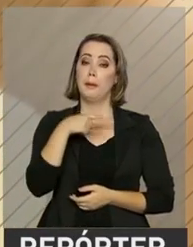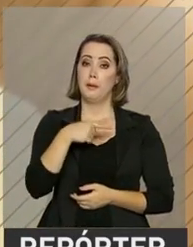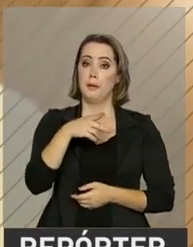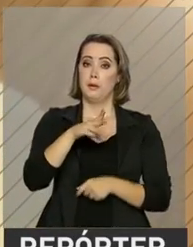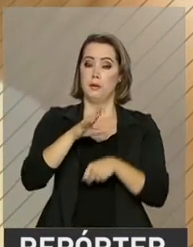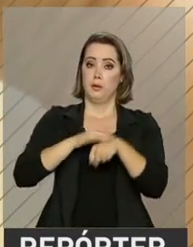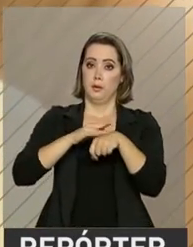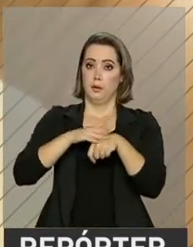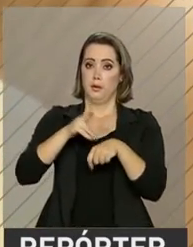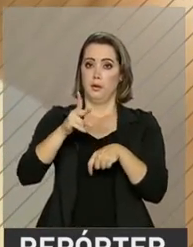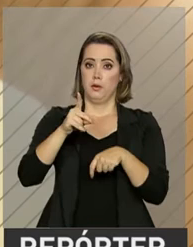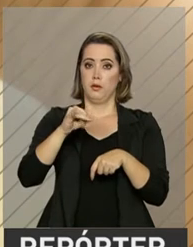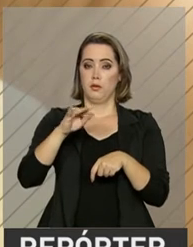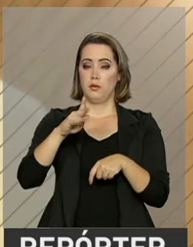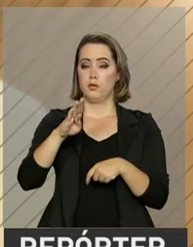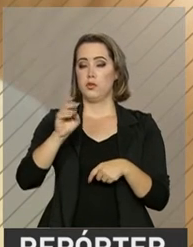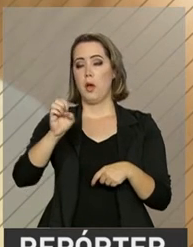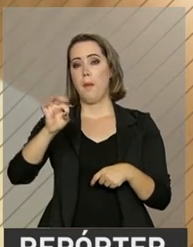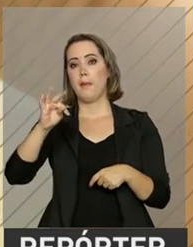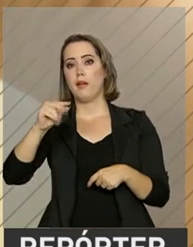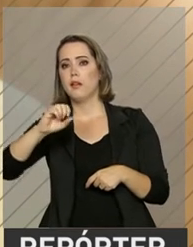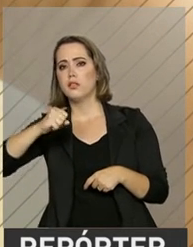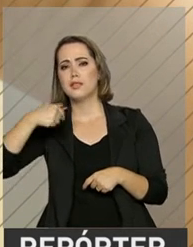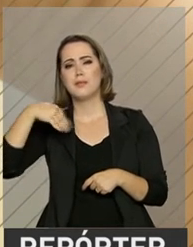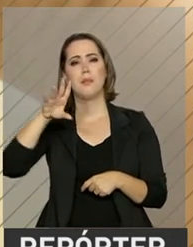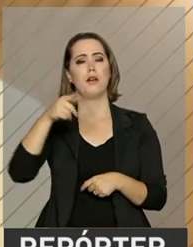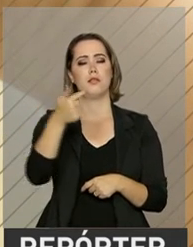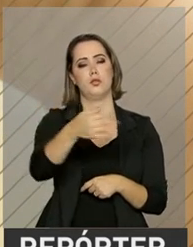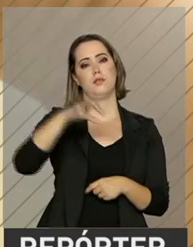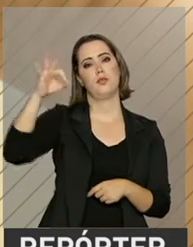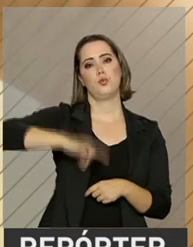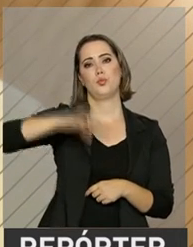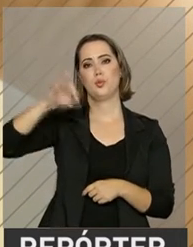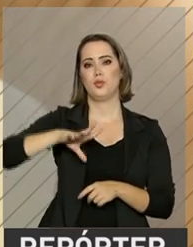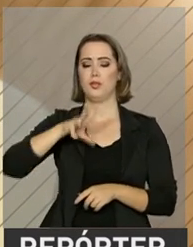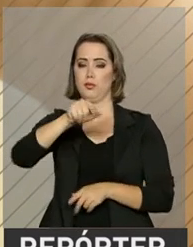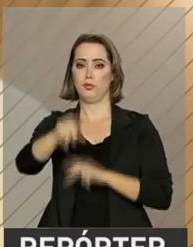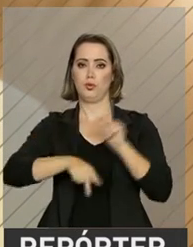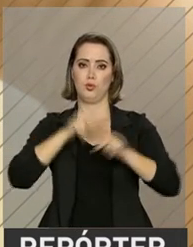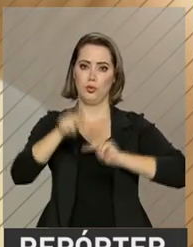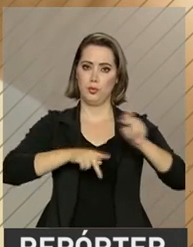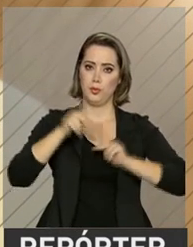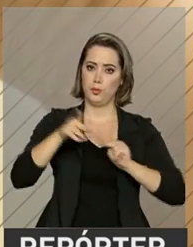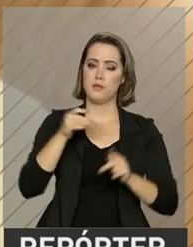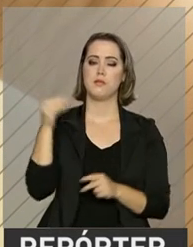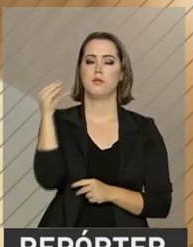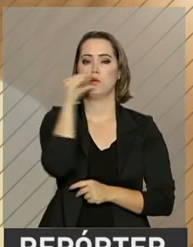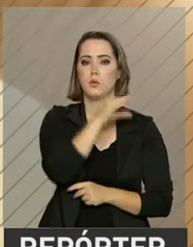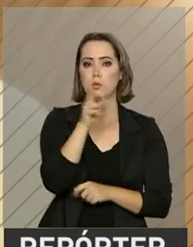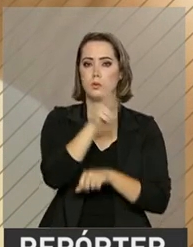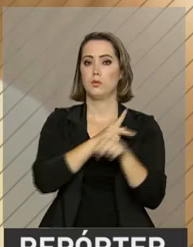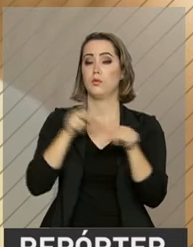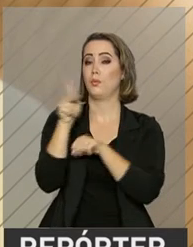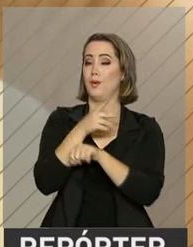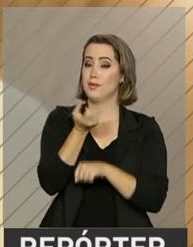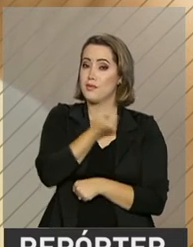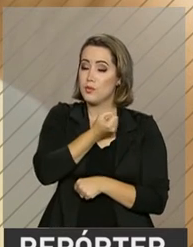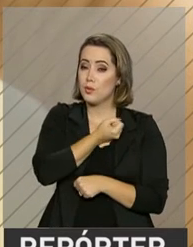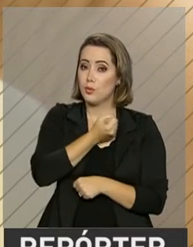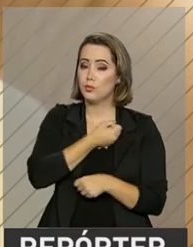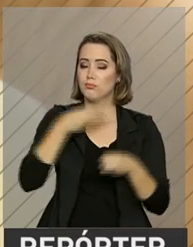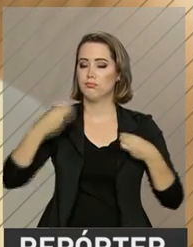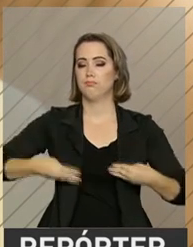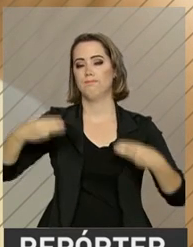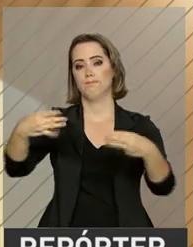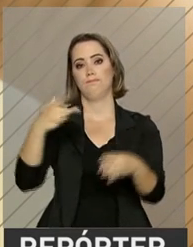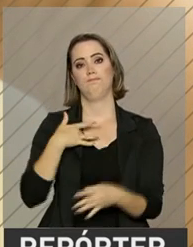atingiu, em 2015, mais de 7% da população adulta do país, segundo dados do Ministério